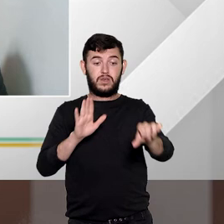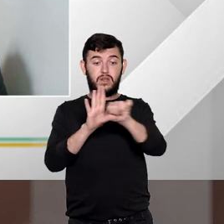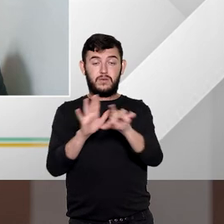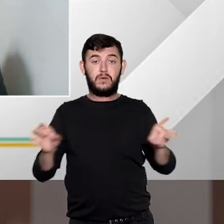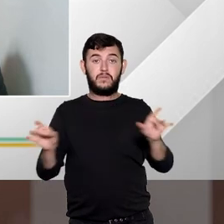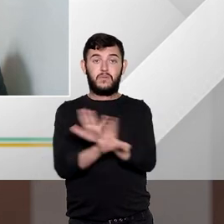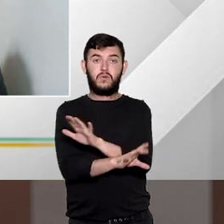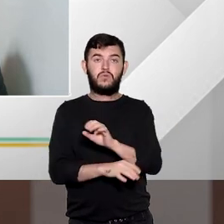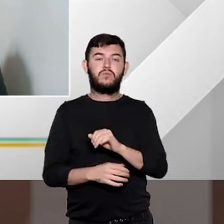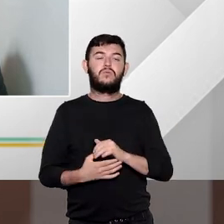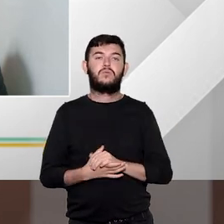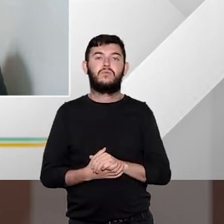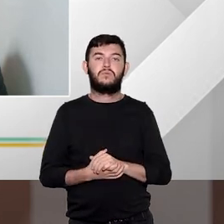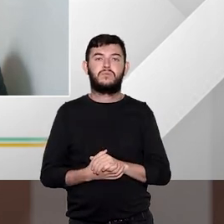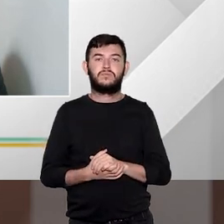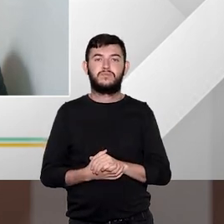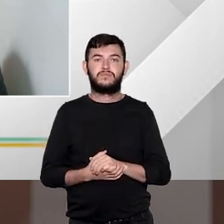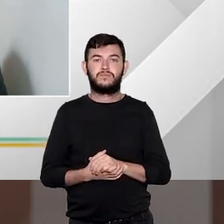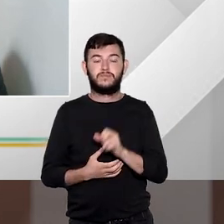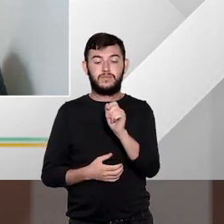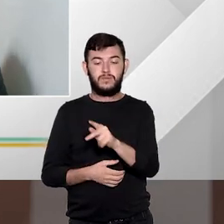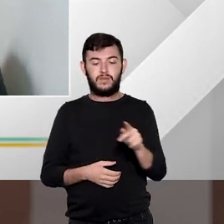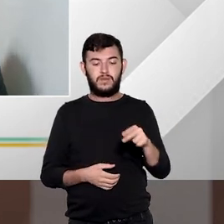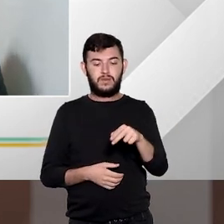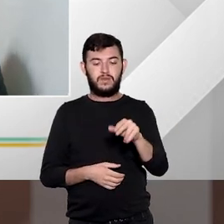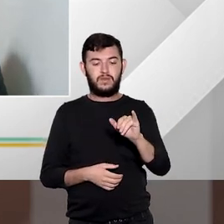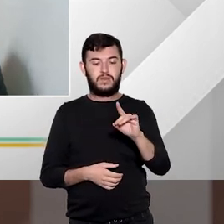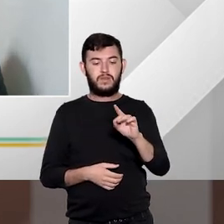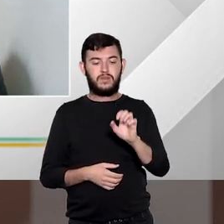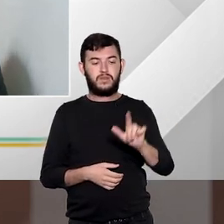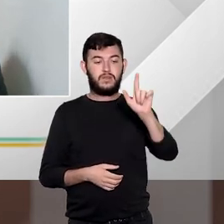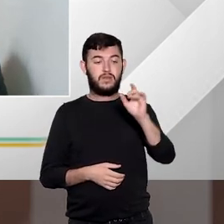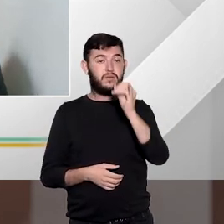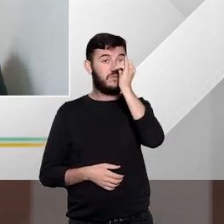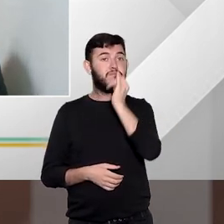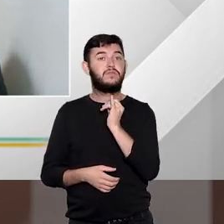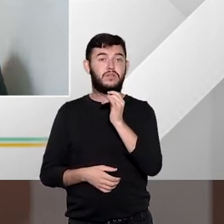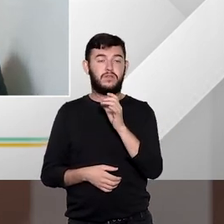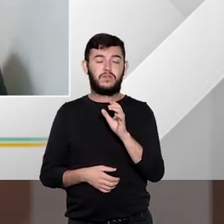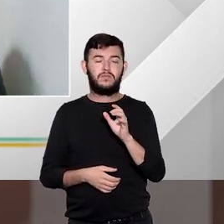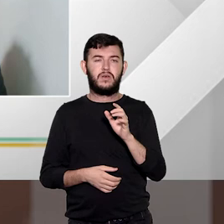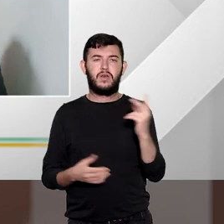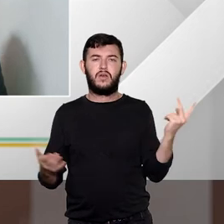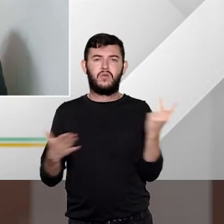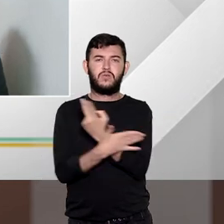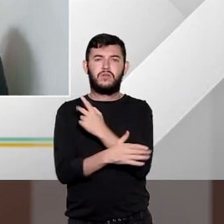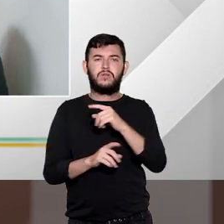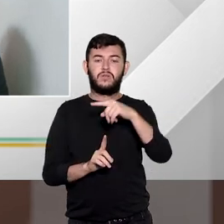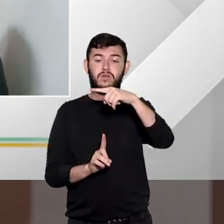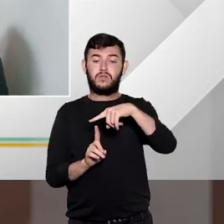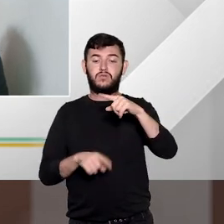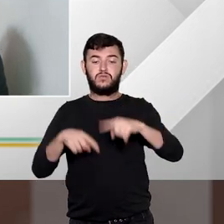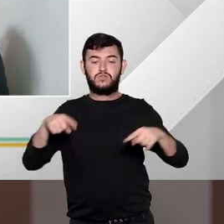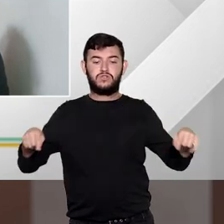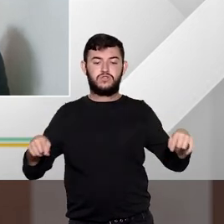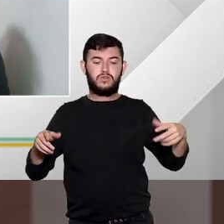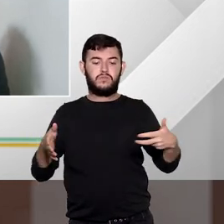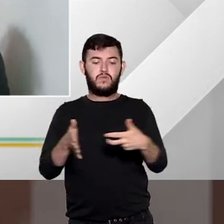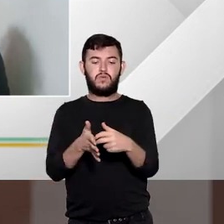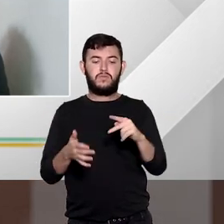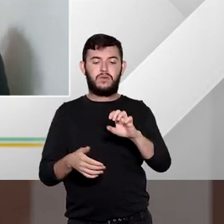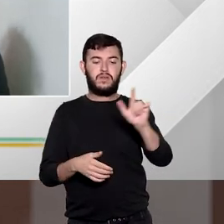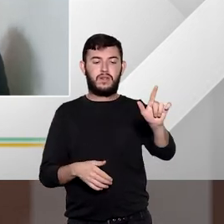professor Nidal então como exemplo de causa de aumento previsto no próprio tipo penal nós temos a lei de